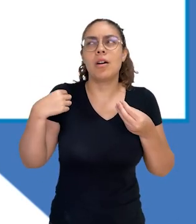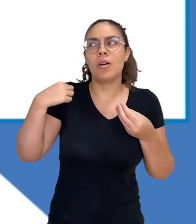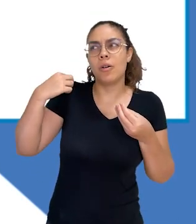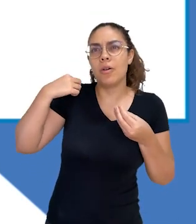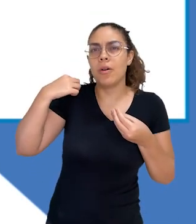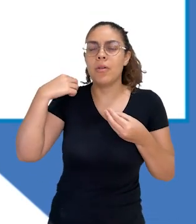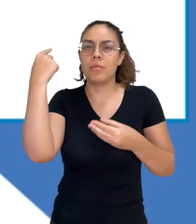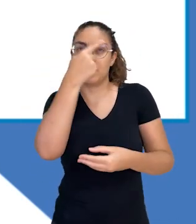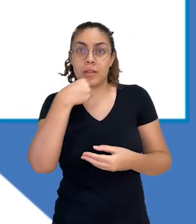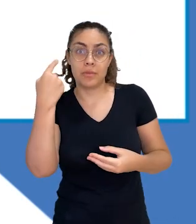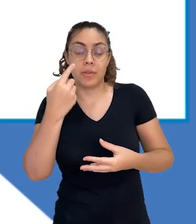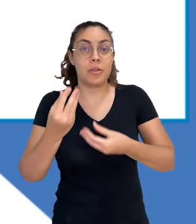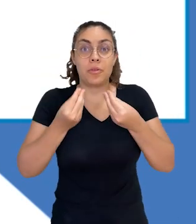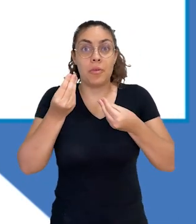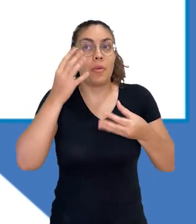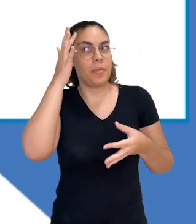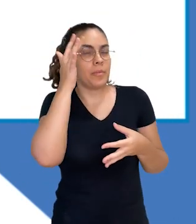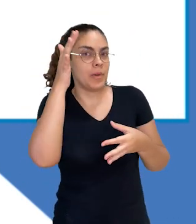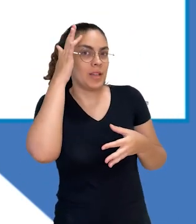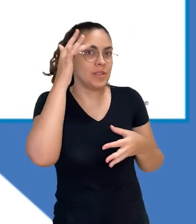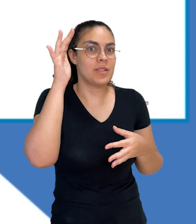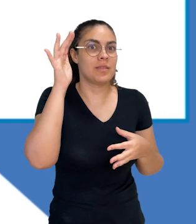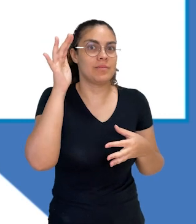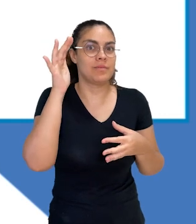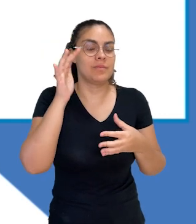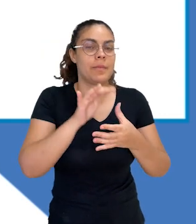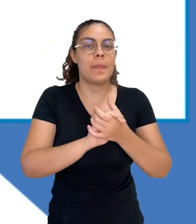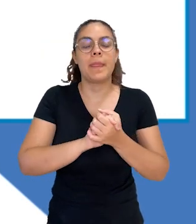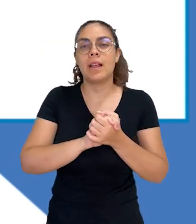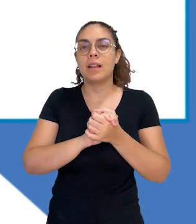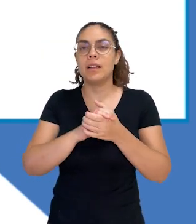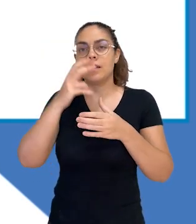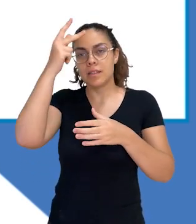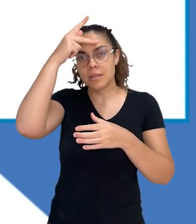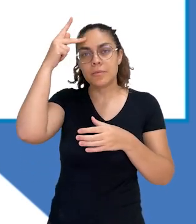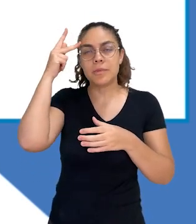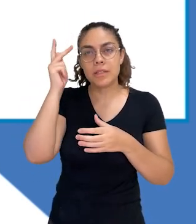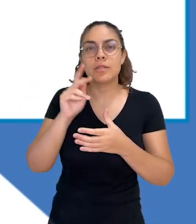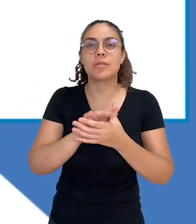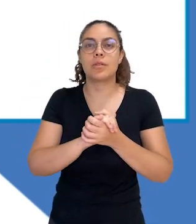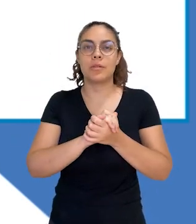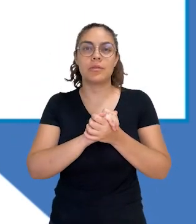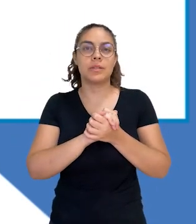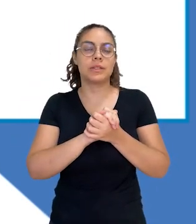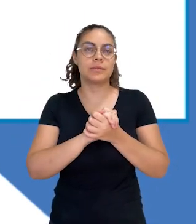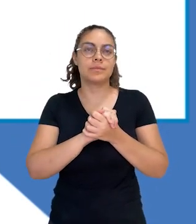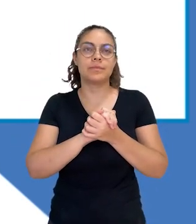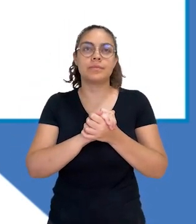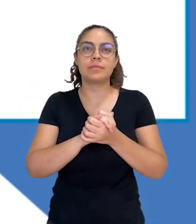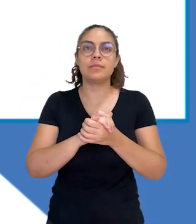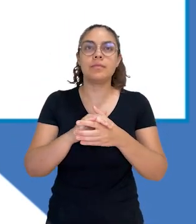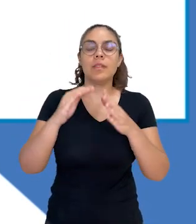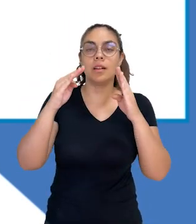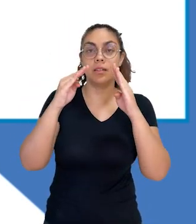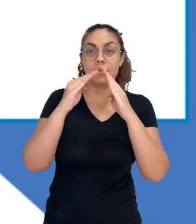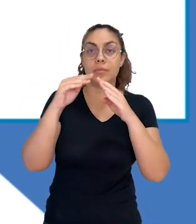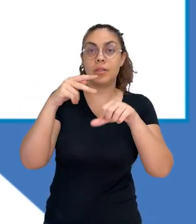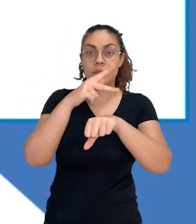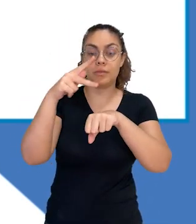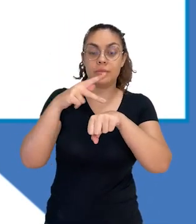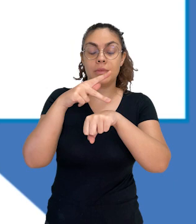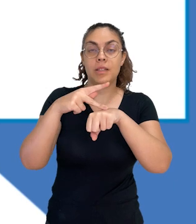parte é a parte onde esses povos tradicionais, ou esses nativos, como queiram, eles vão